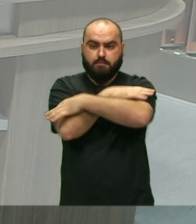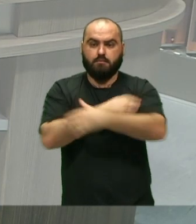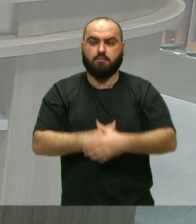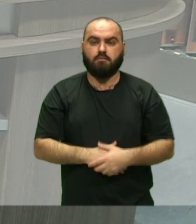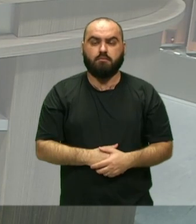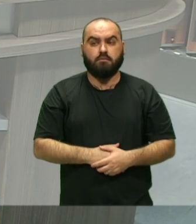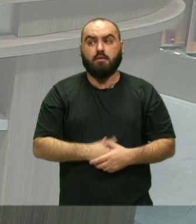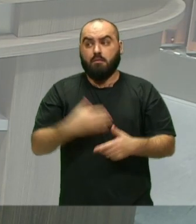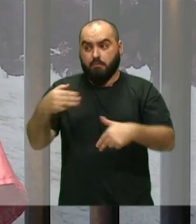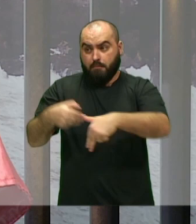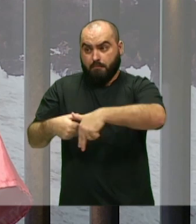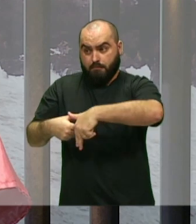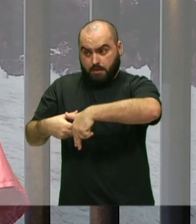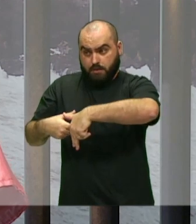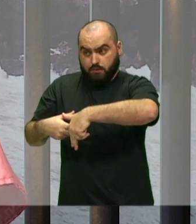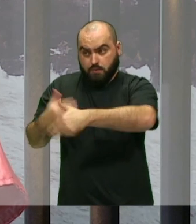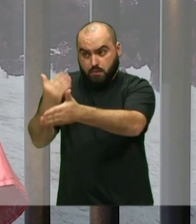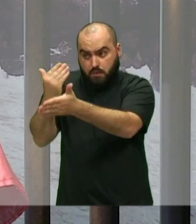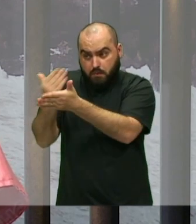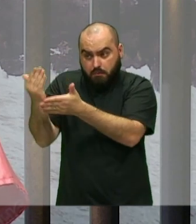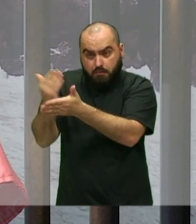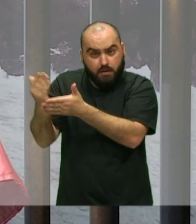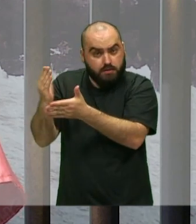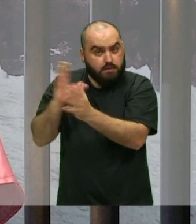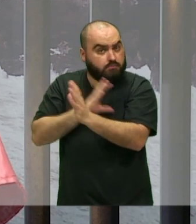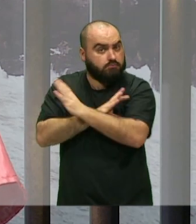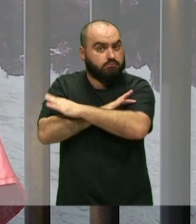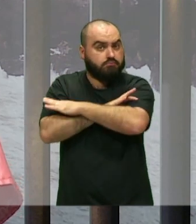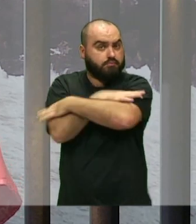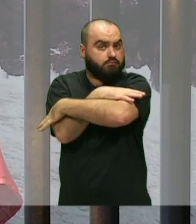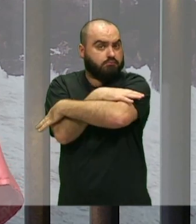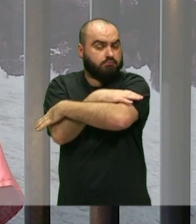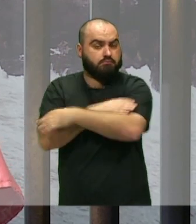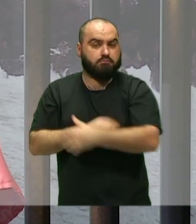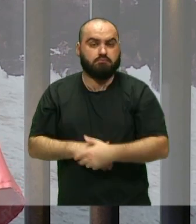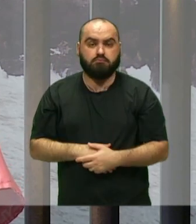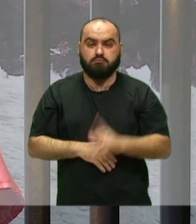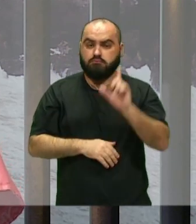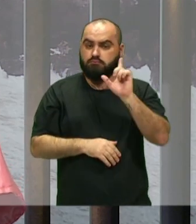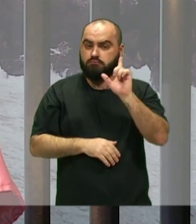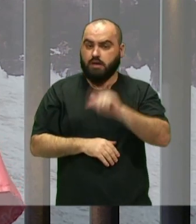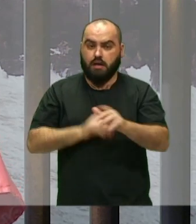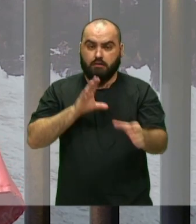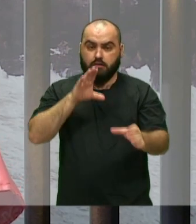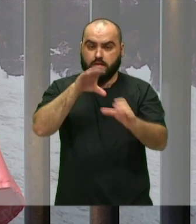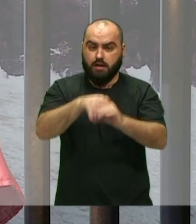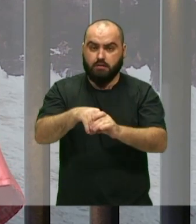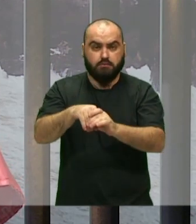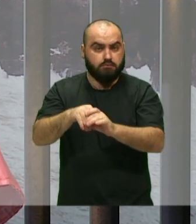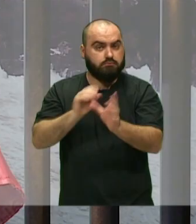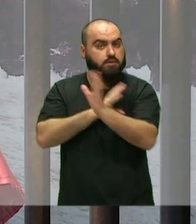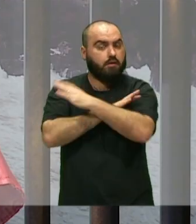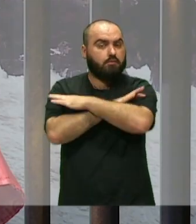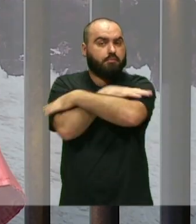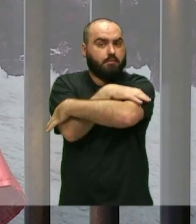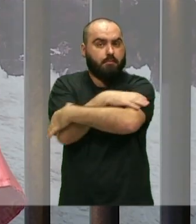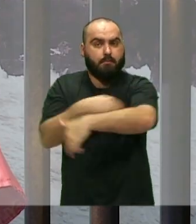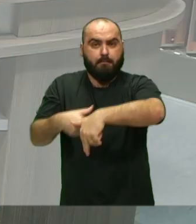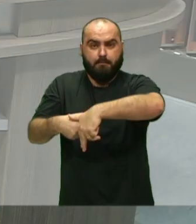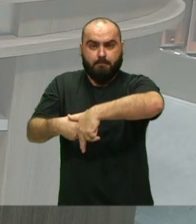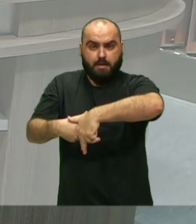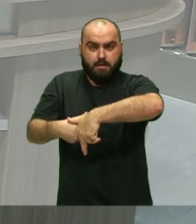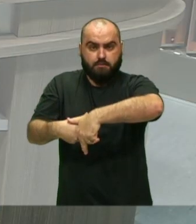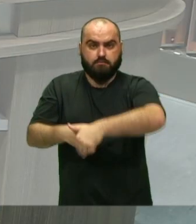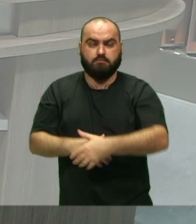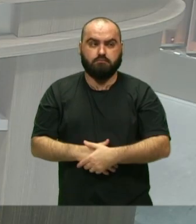matriz africana O Maracatu Ele nasce No benço do candomblé O Maracatu nação Ele nasce Dentro do terreiro Do candomblé Né? Ele Mas